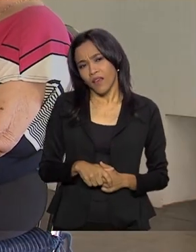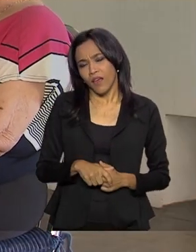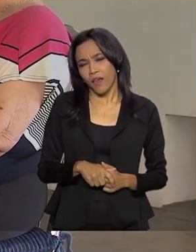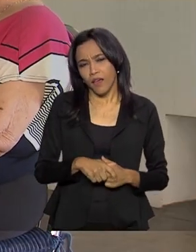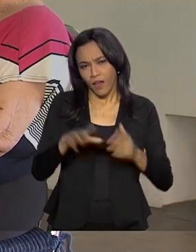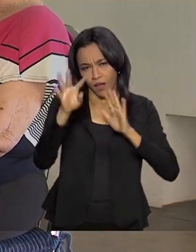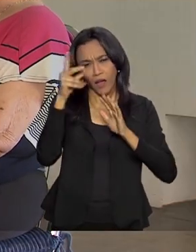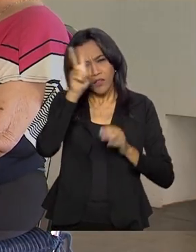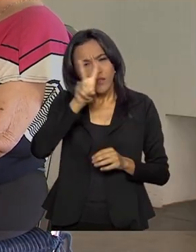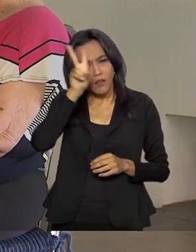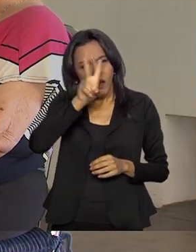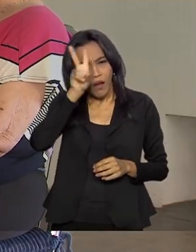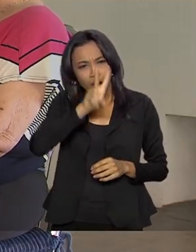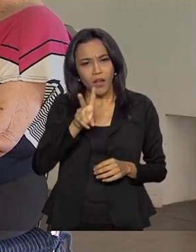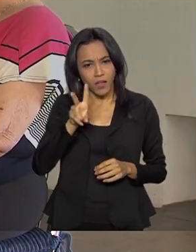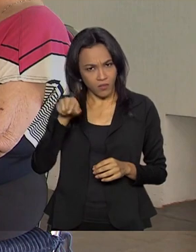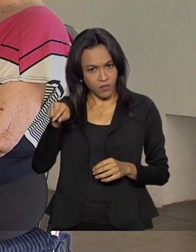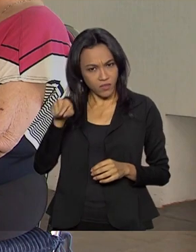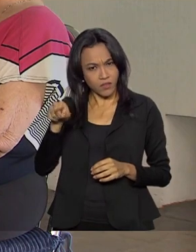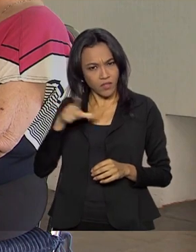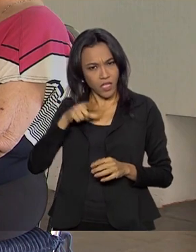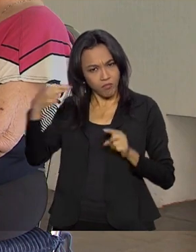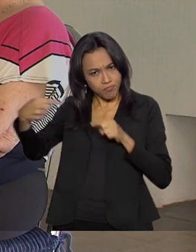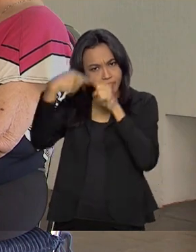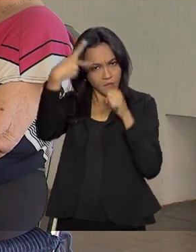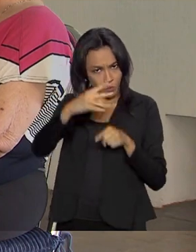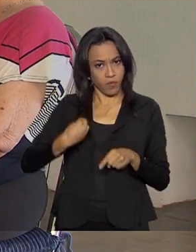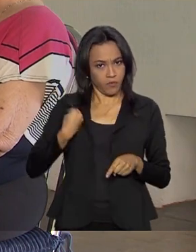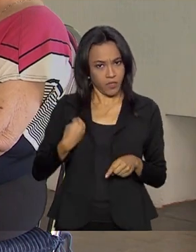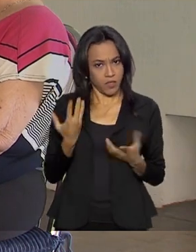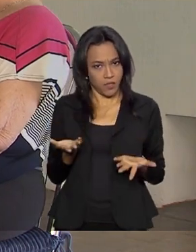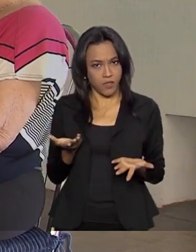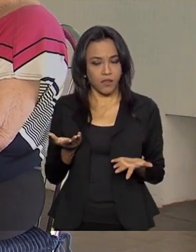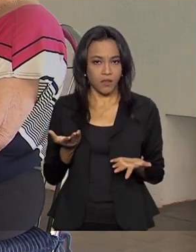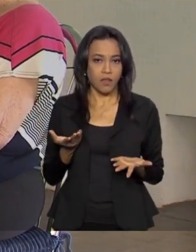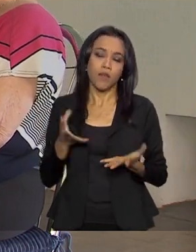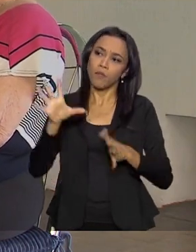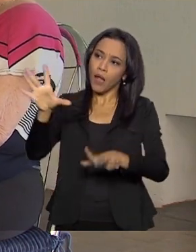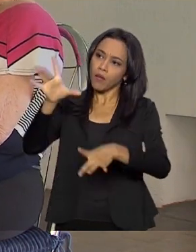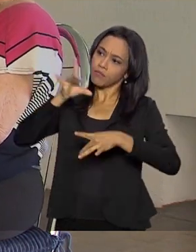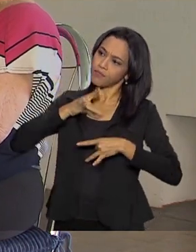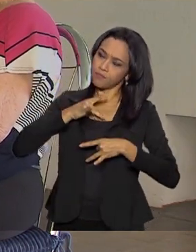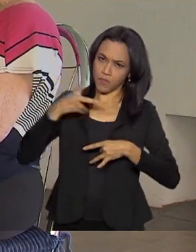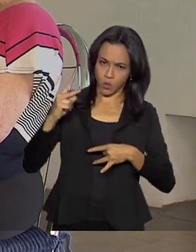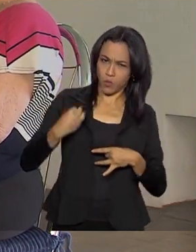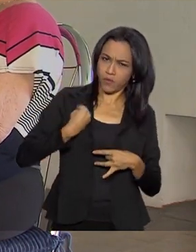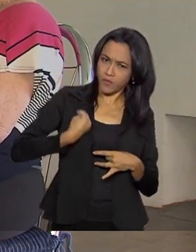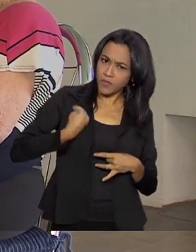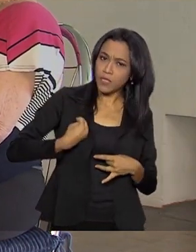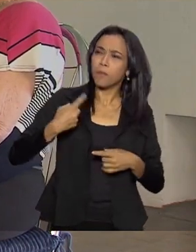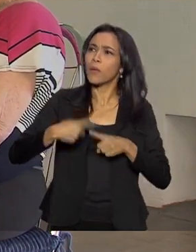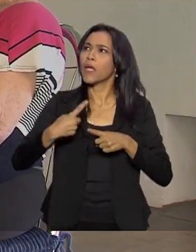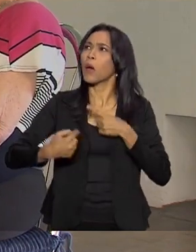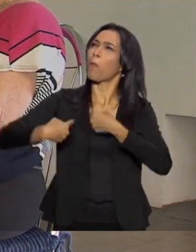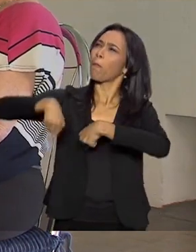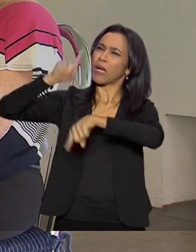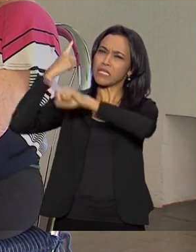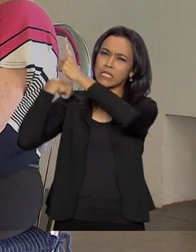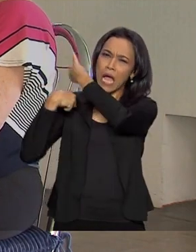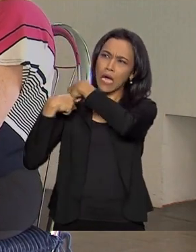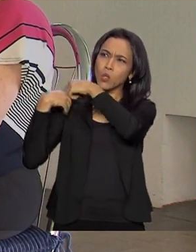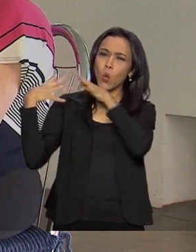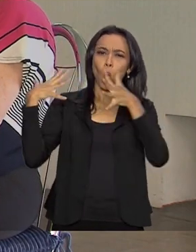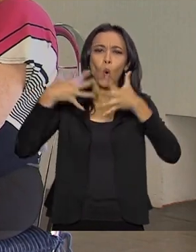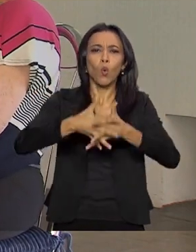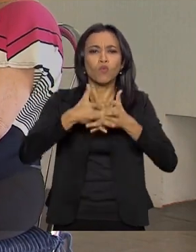enredo, você traz ele para a tua vida de alguma forma? Porque elas vão repassando o passado, meio que confundindo o